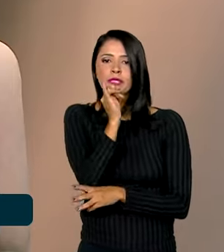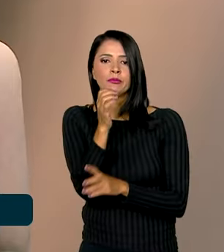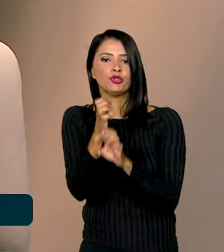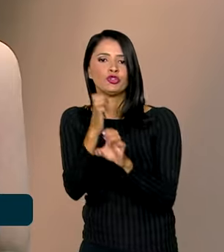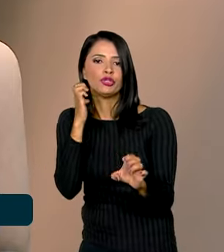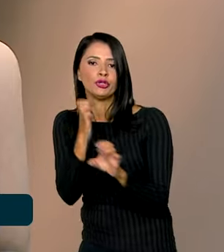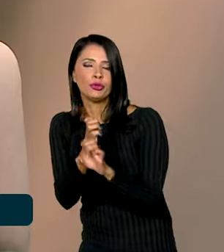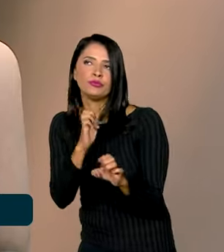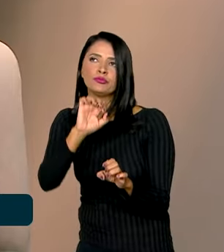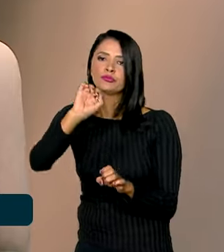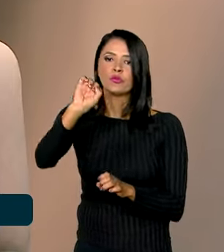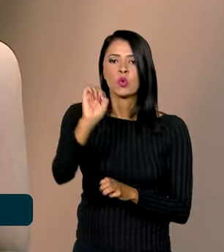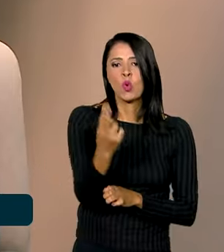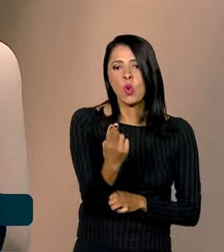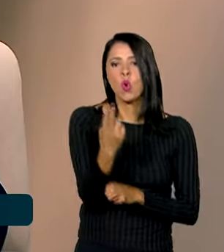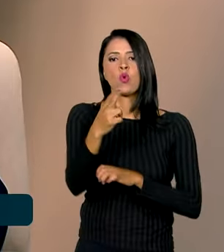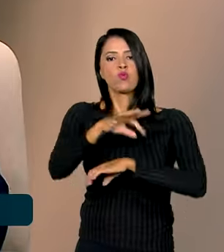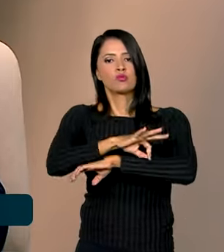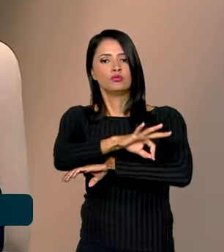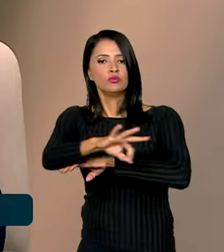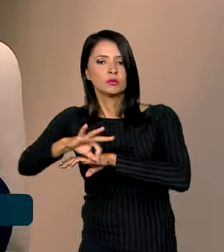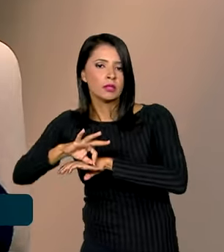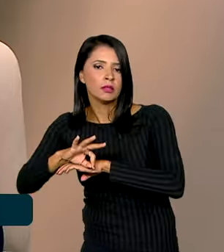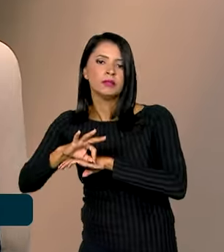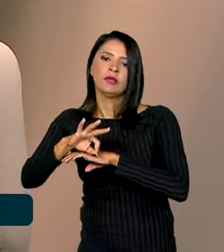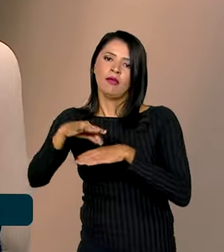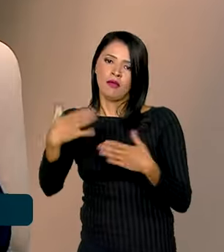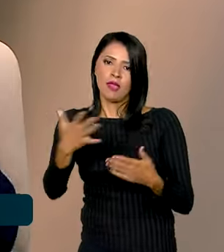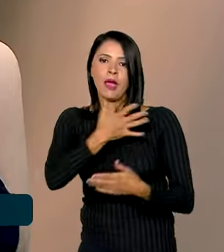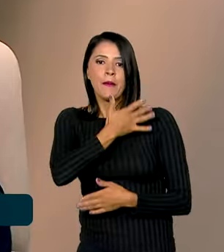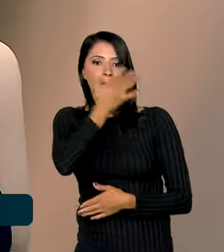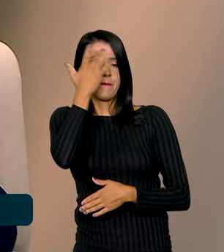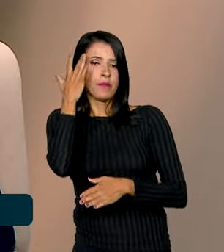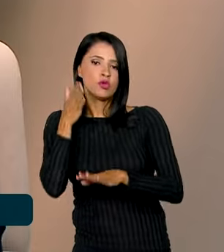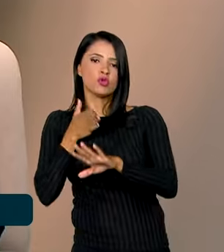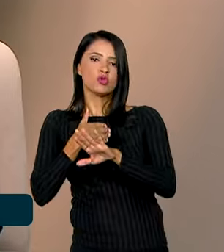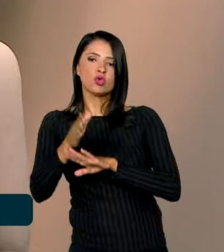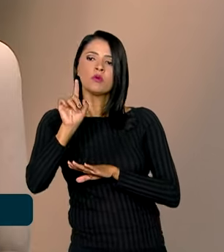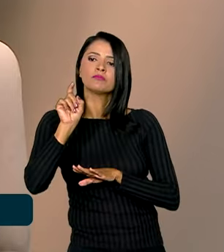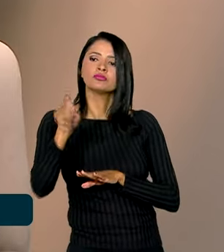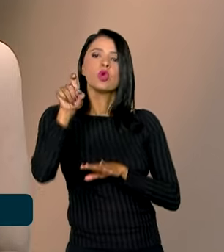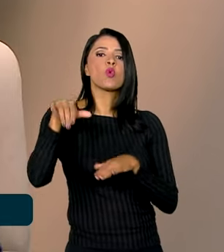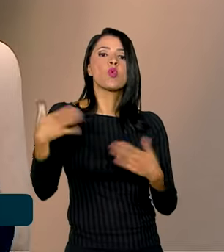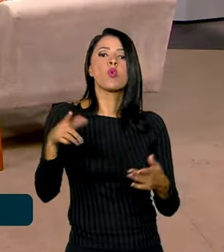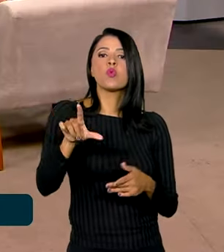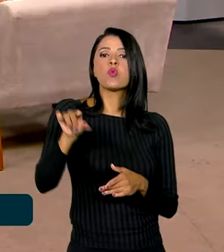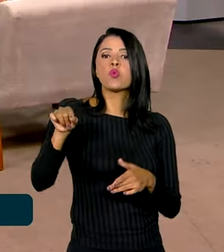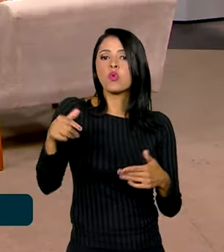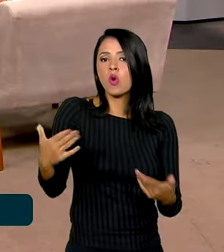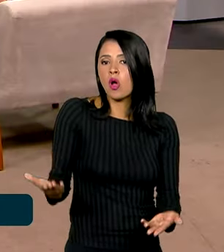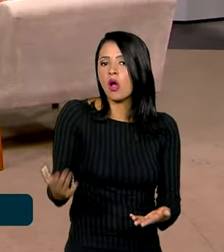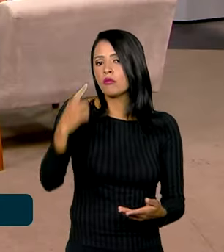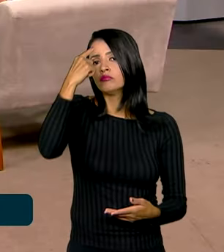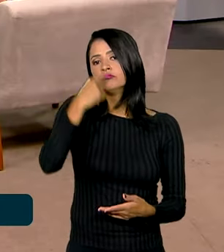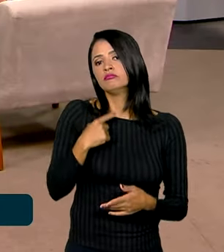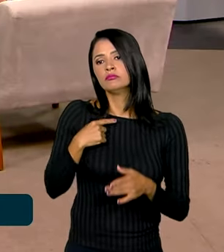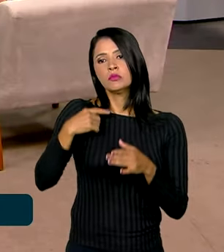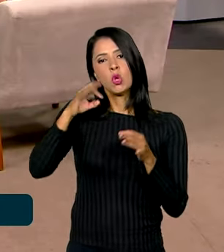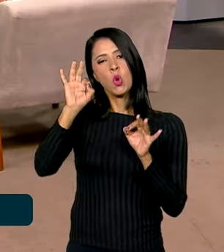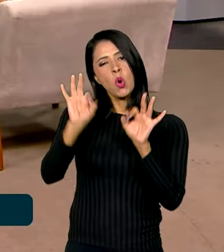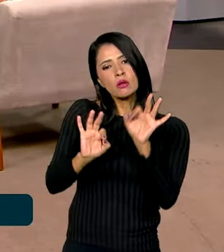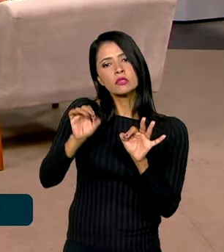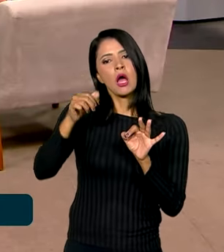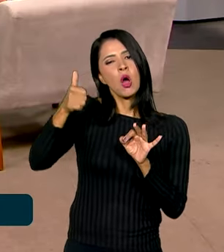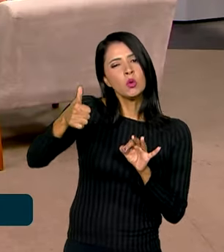arquiteto. E aí, obviamente, a pessoa vai lá dizendo qual a preferência que ela tem e poder ordenar. E